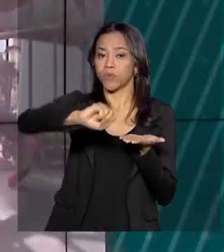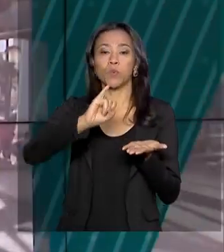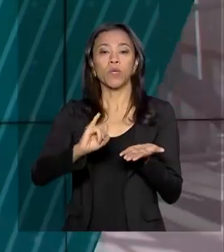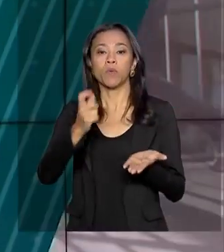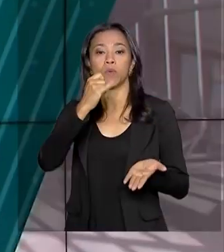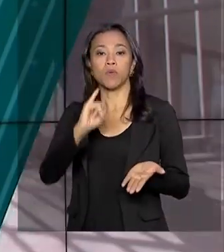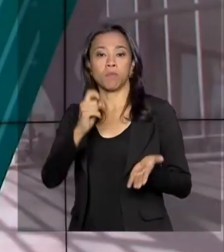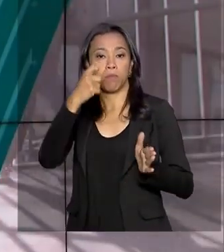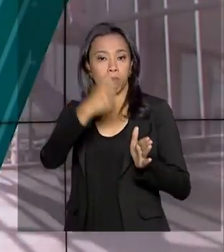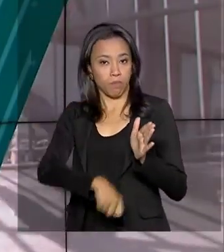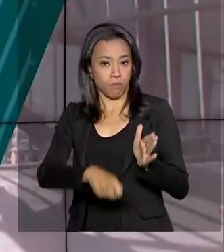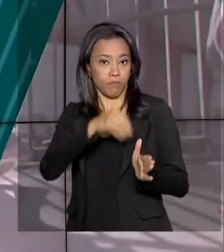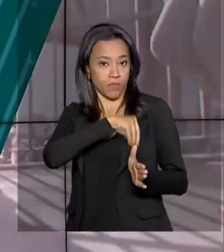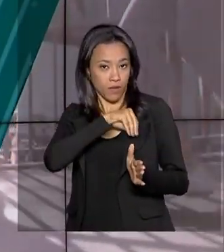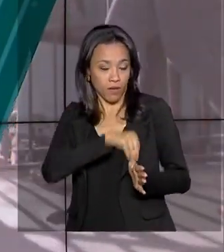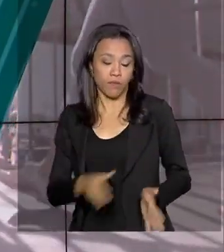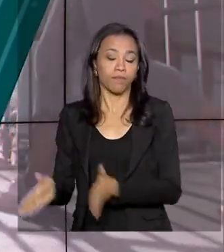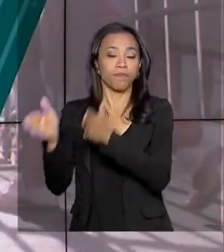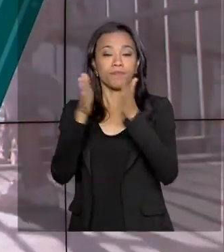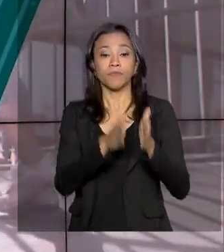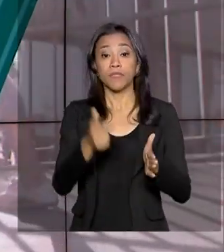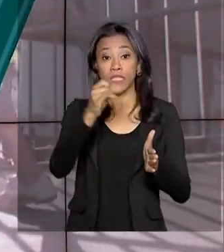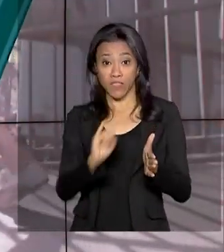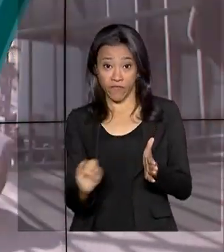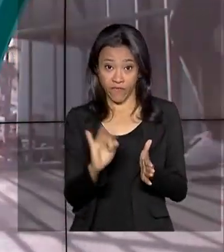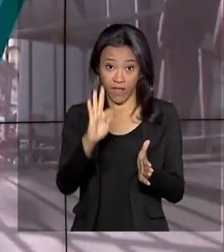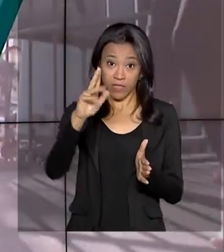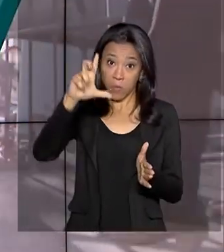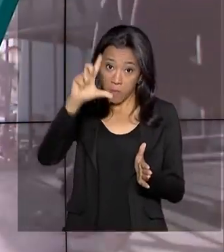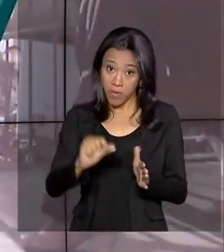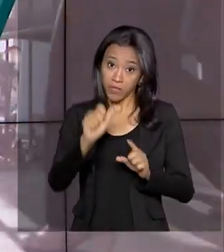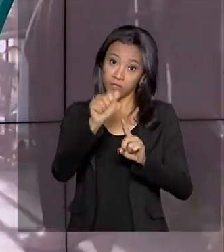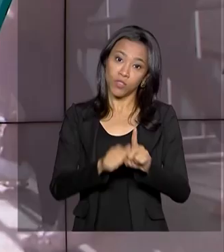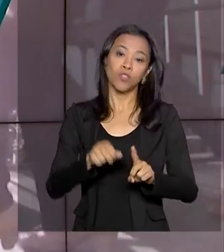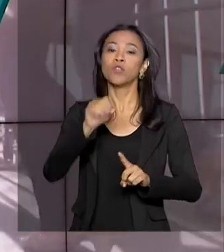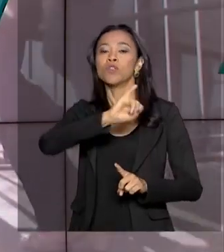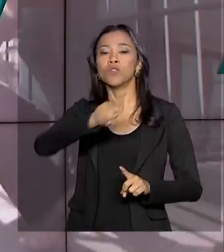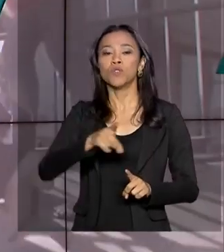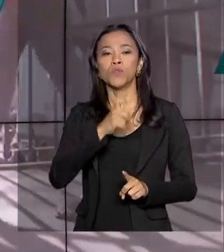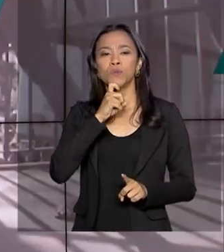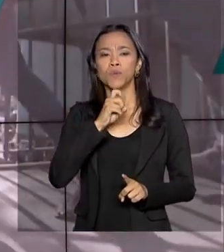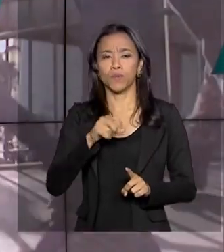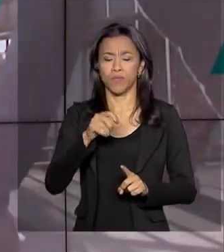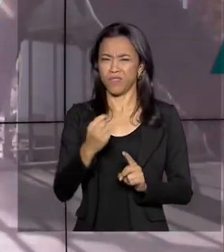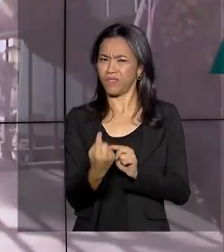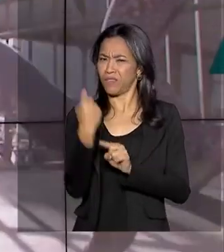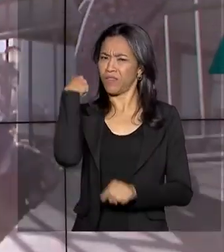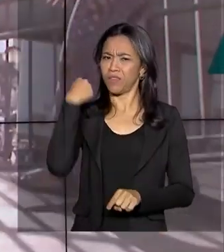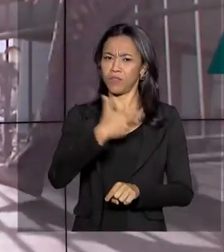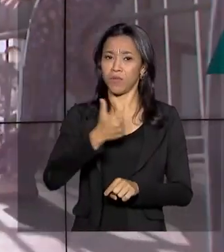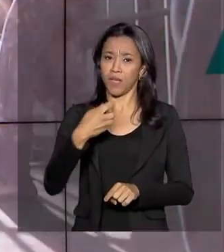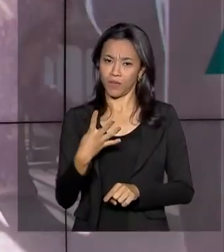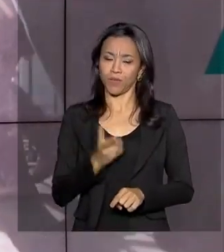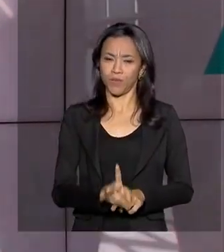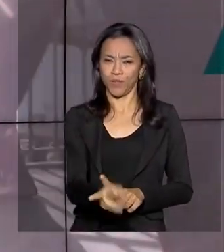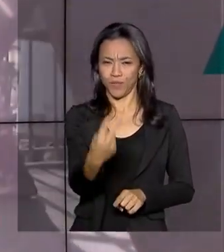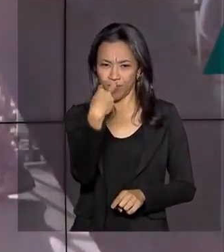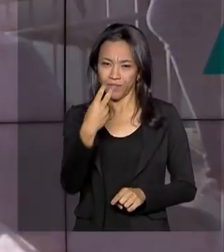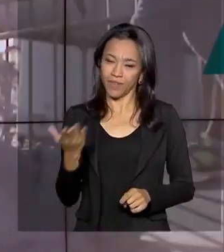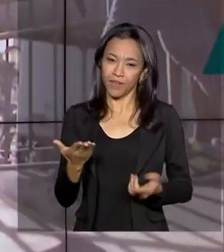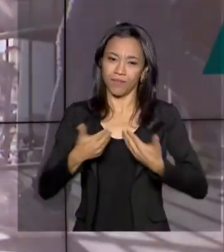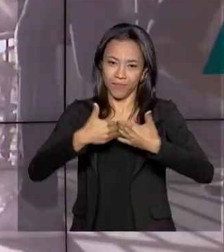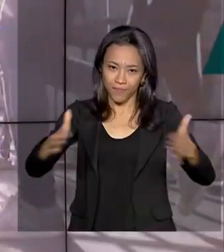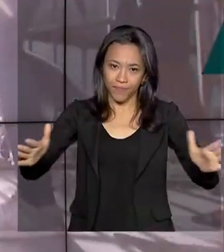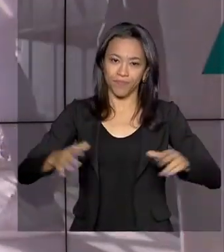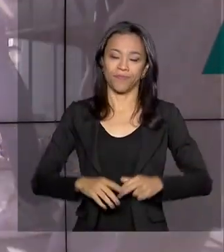E veja também, inflação registra o menor índice para meses de julho, desde 2014. Fique com a gente, o Brasil em Dia